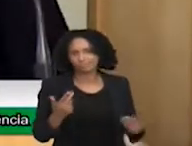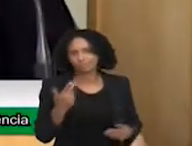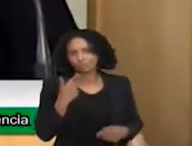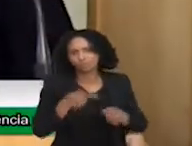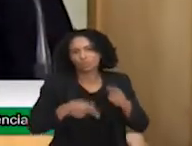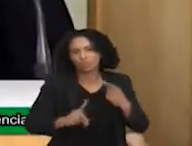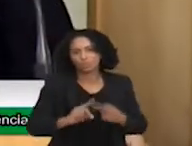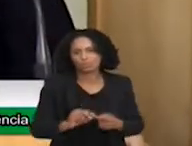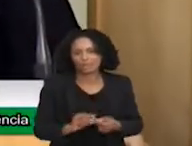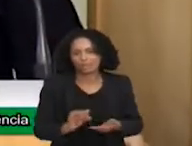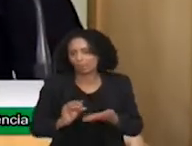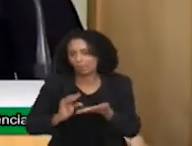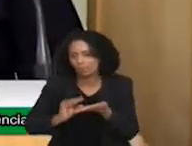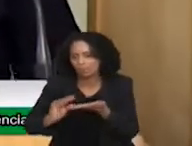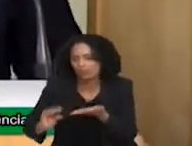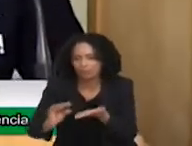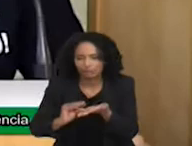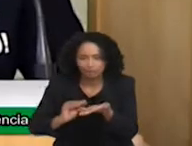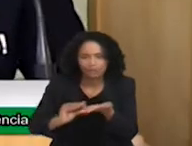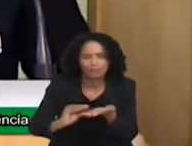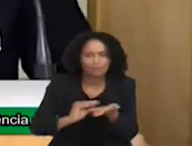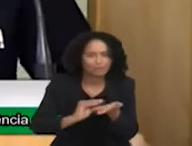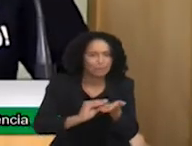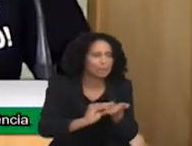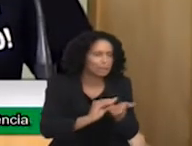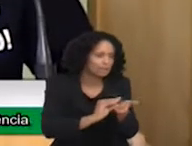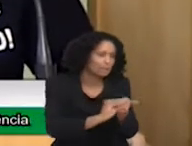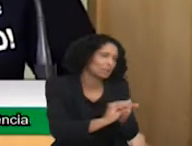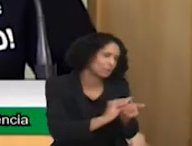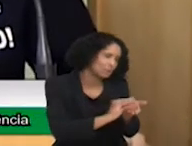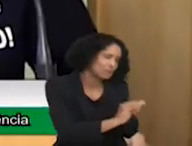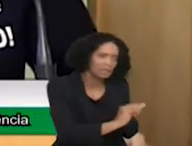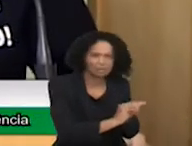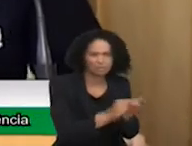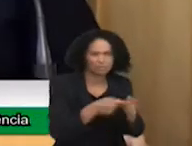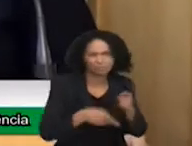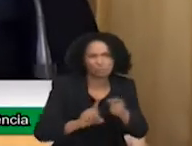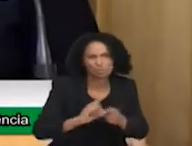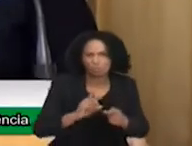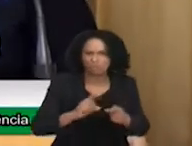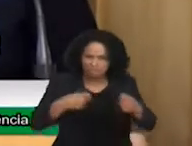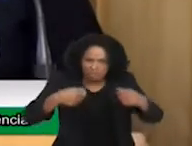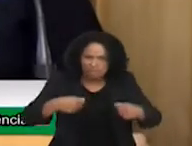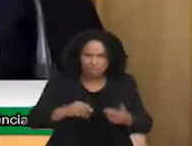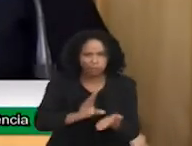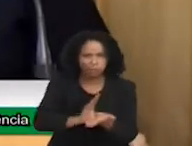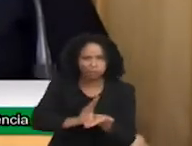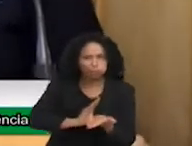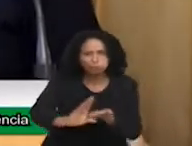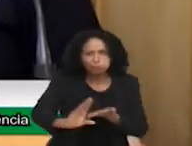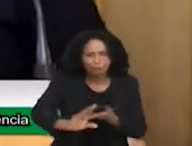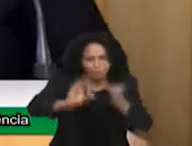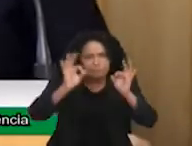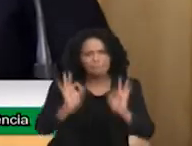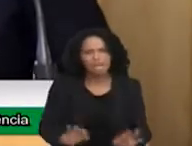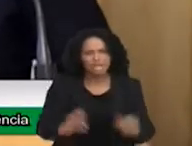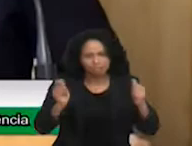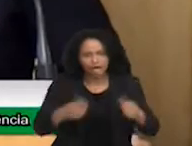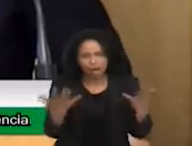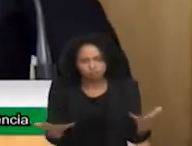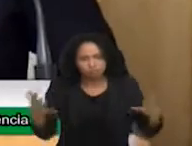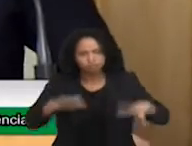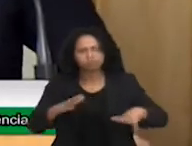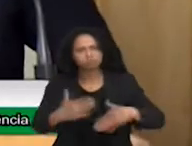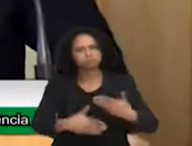nada para eles. Ou faz direito e investe para eles terem o desenvolvimento humano e terem inclusão lá para